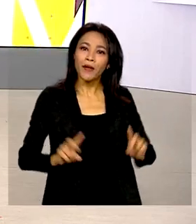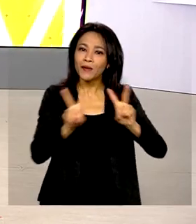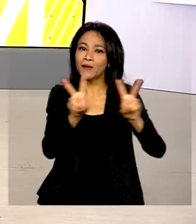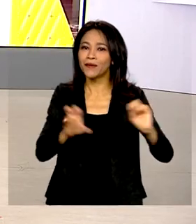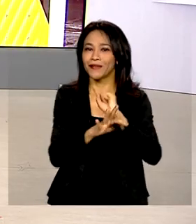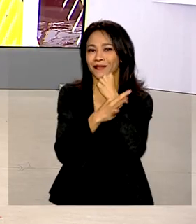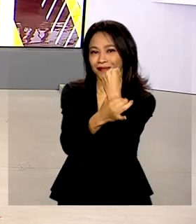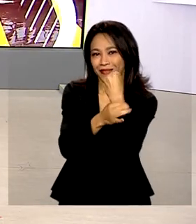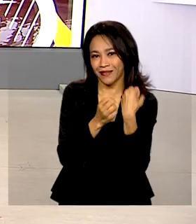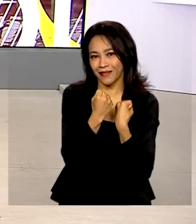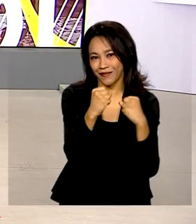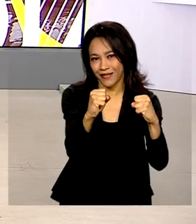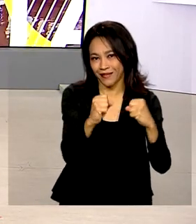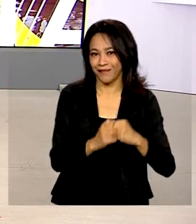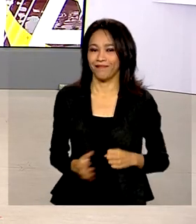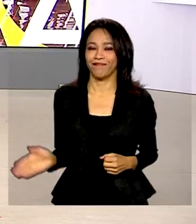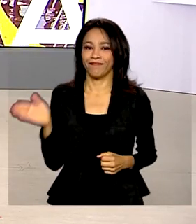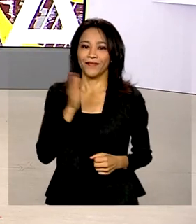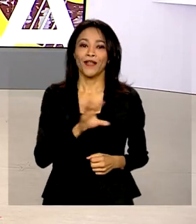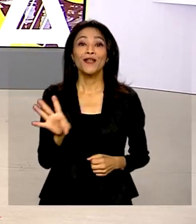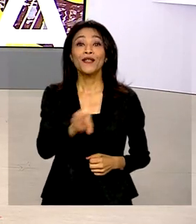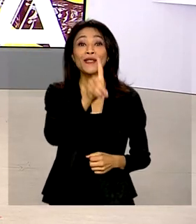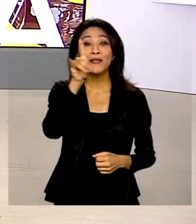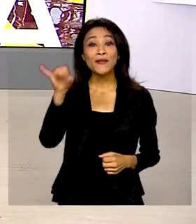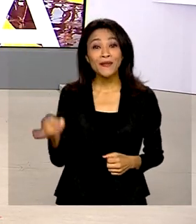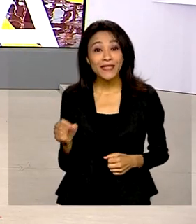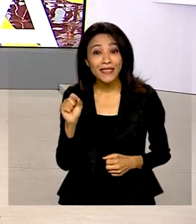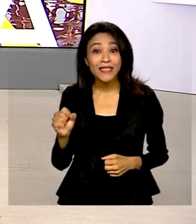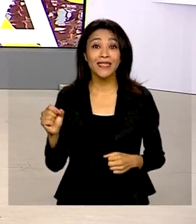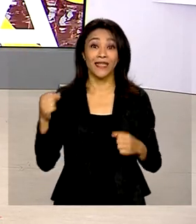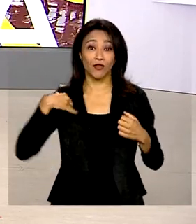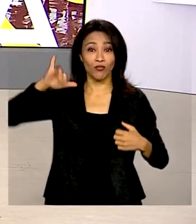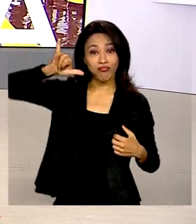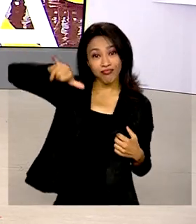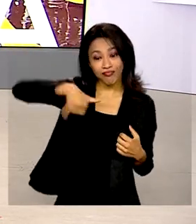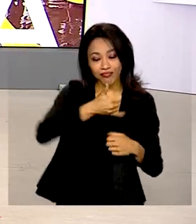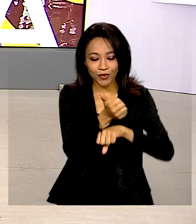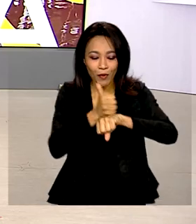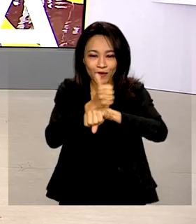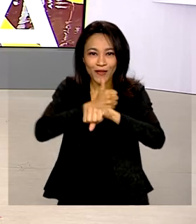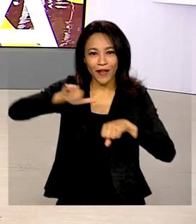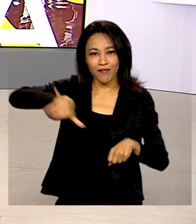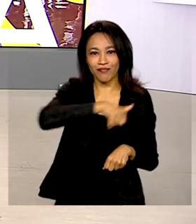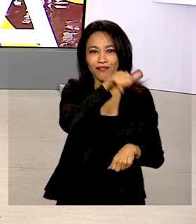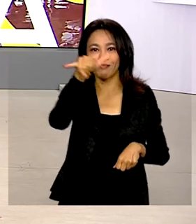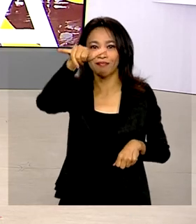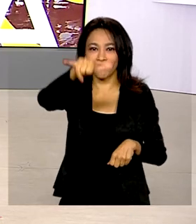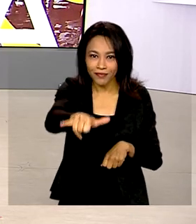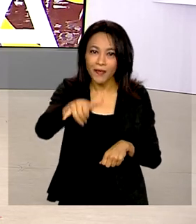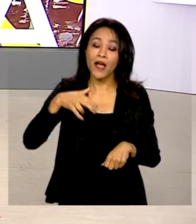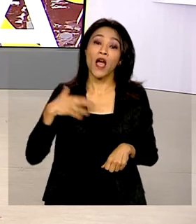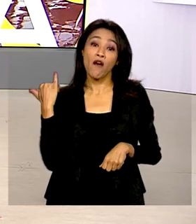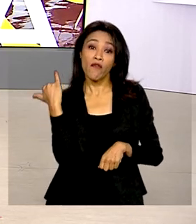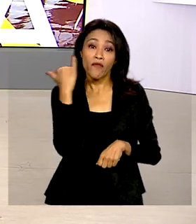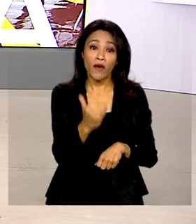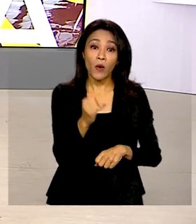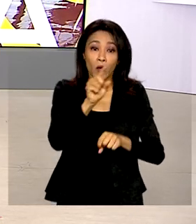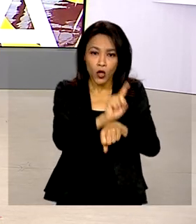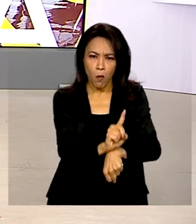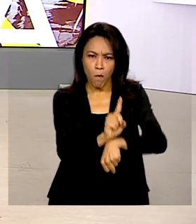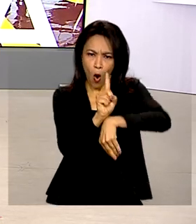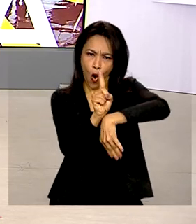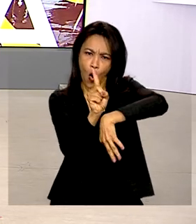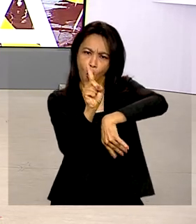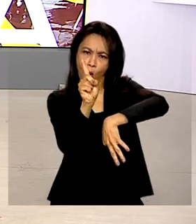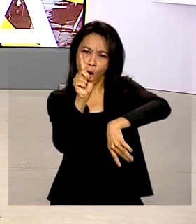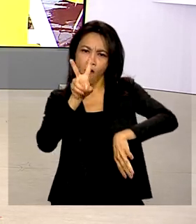E no dia do aviador, a Agência Espacial Brasileira anunciou que o lançamento do foguete VSB